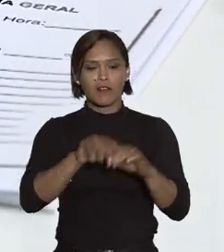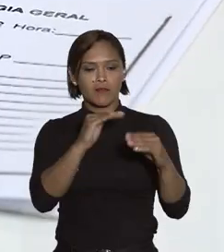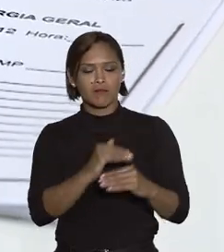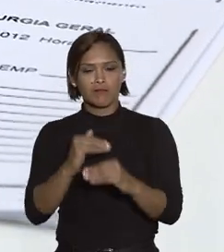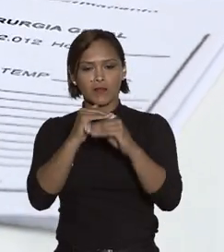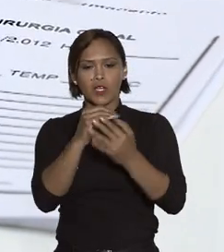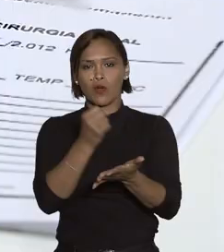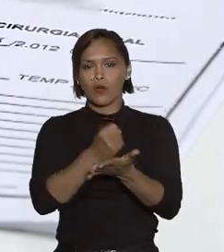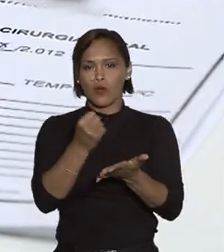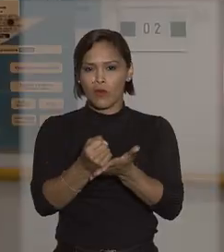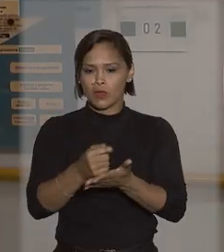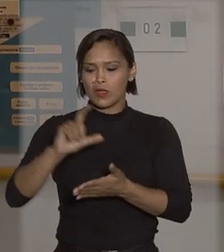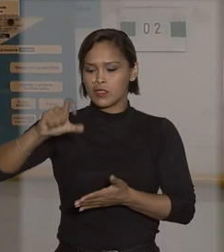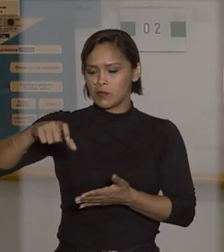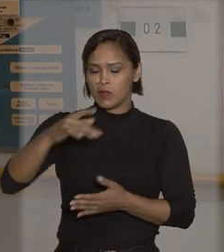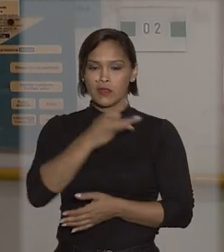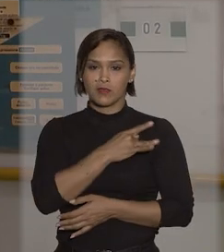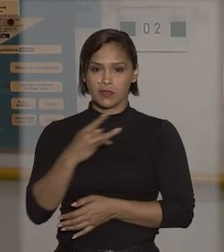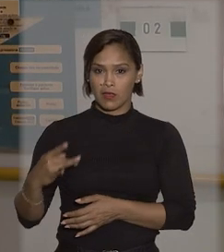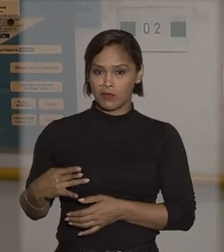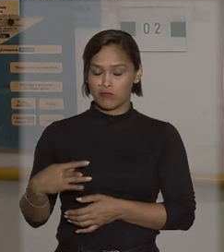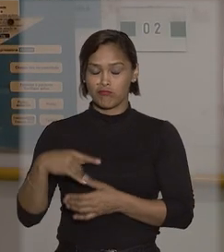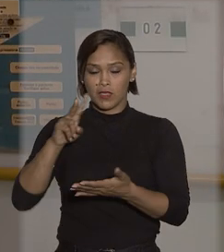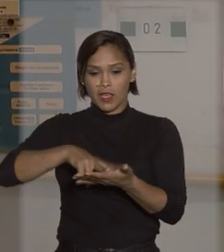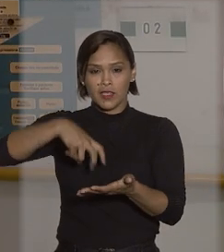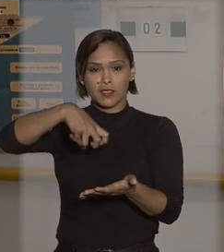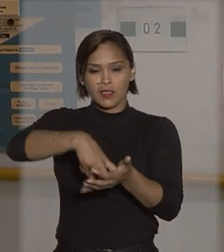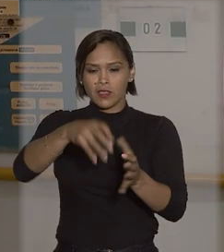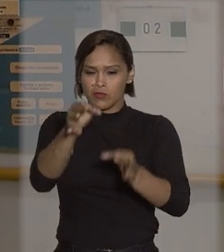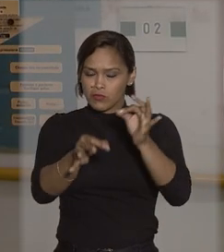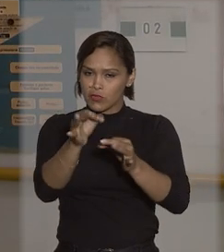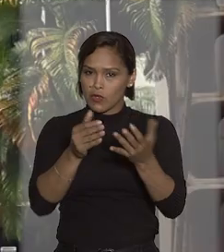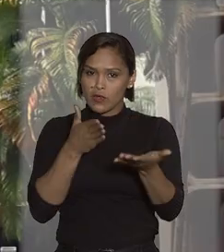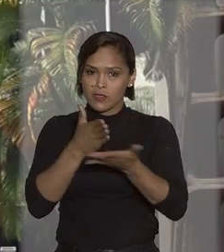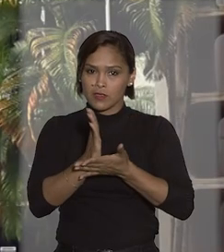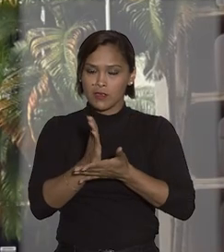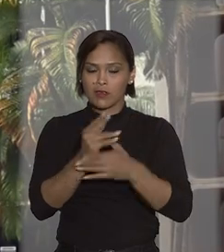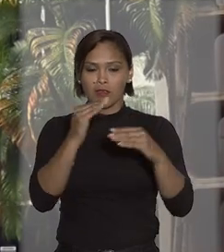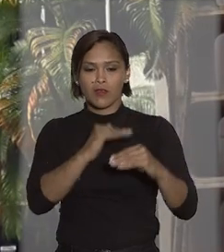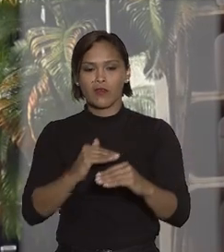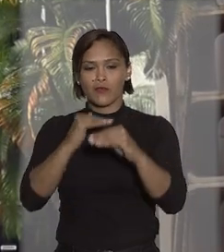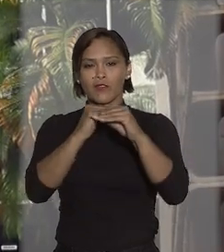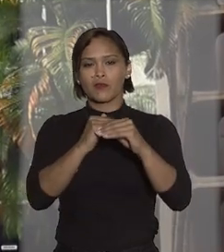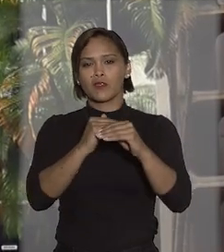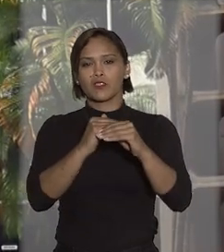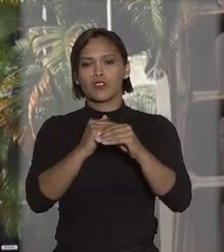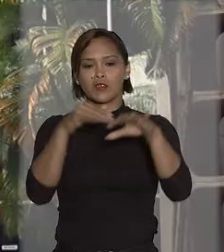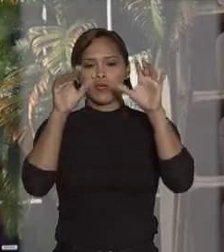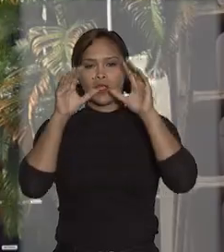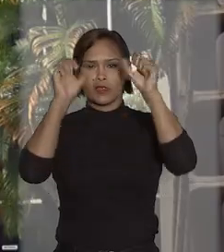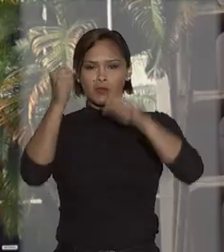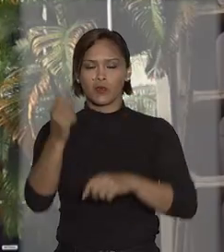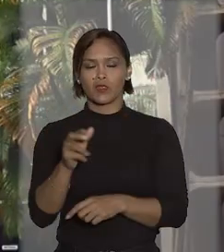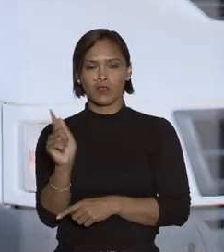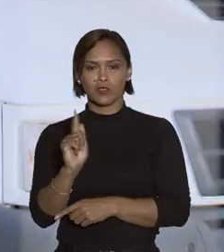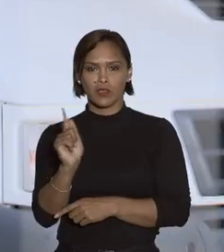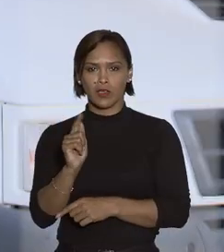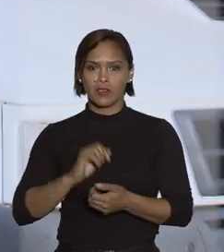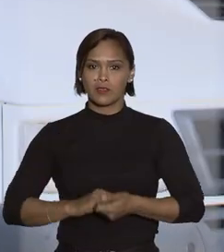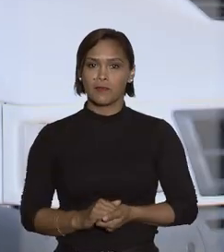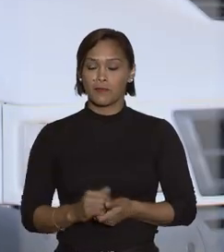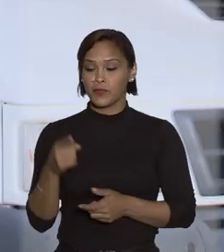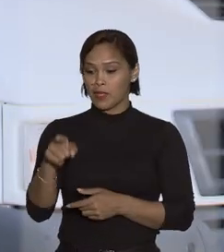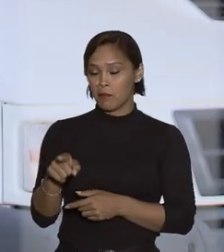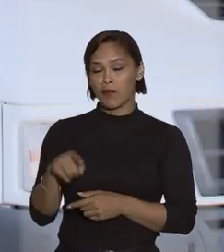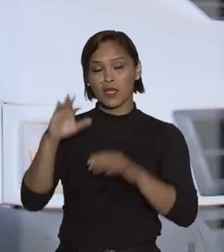mantido o contrato de plano de saúde. A sentença julgou o pedido procedente e foi mantida pelo Tribunal de Justiça de Goiás. Para